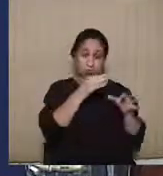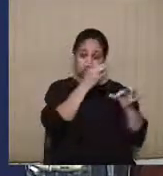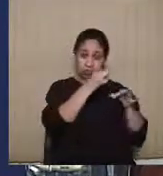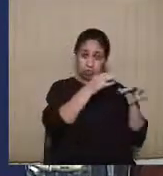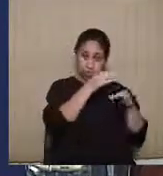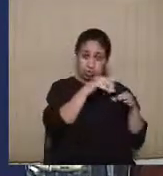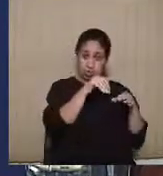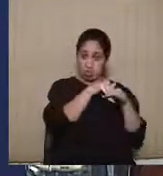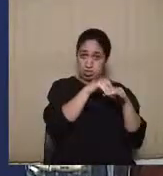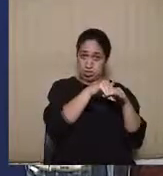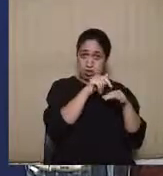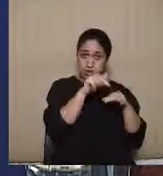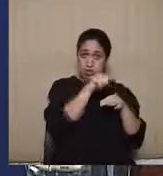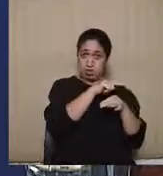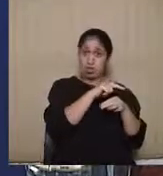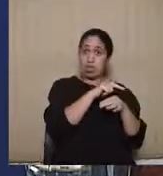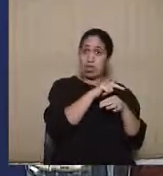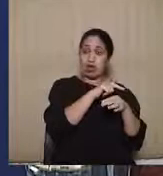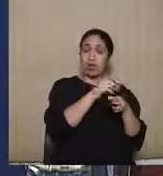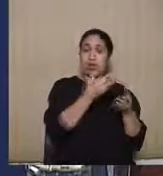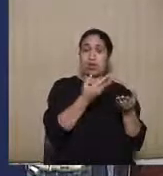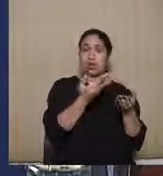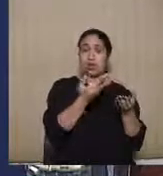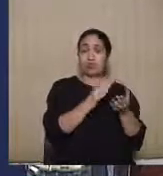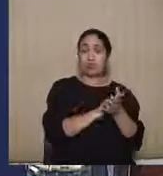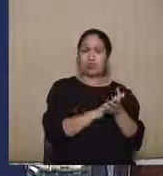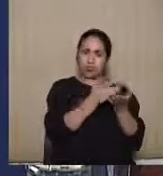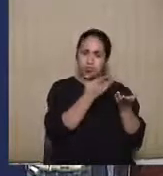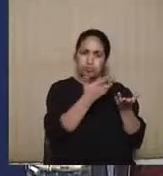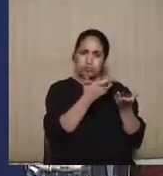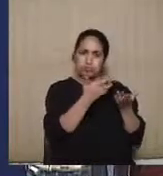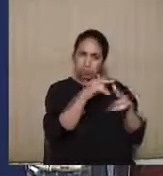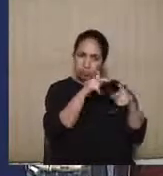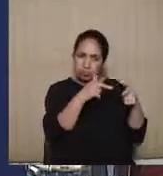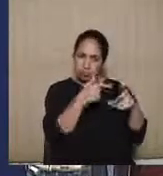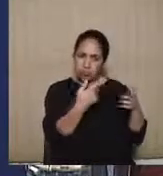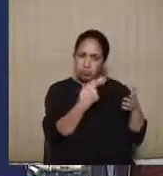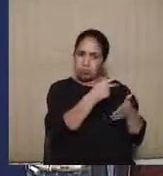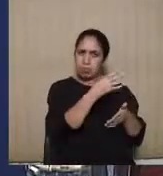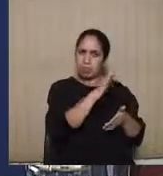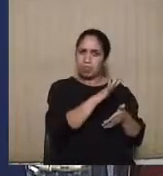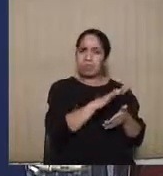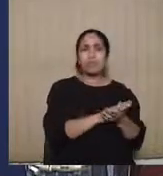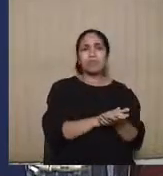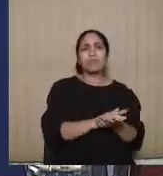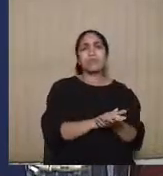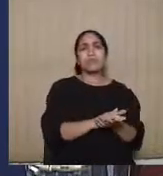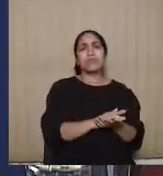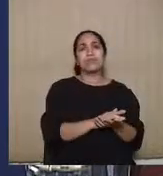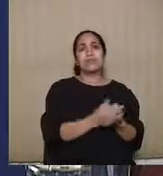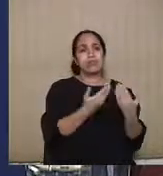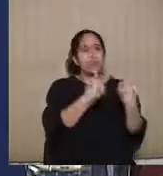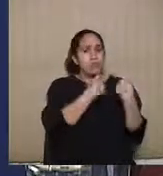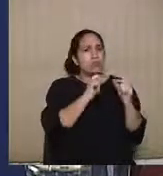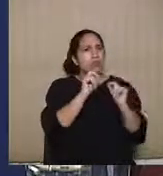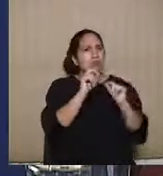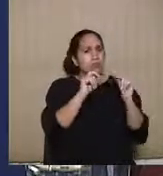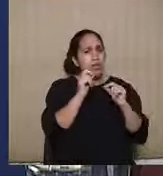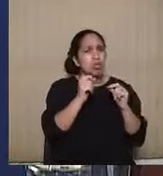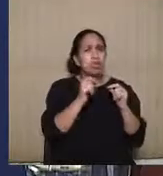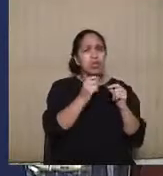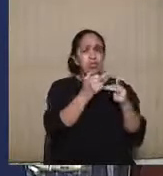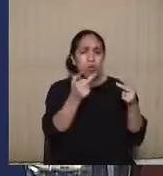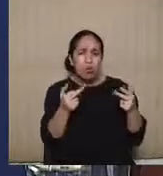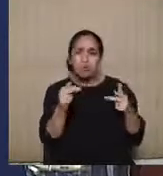sua prestação jurisdicional, no exercício da sua função, ele tem, assim, tem, assim, buscado ampliar a